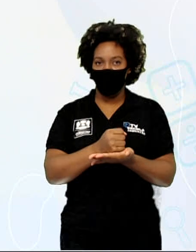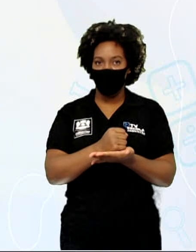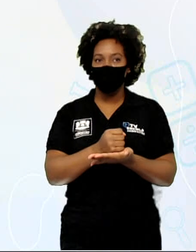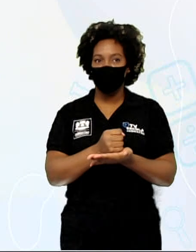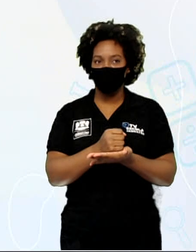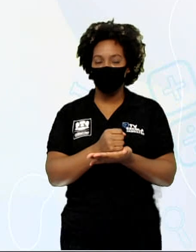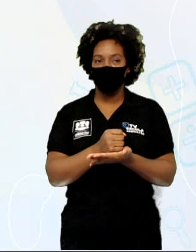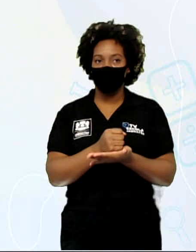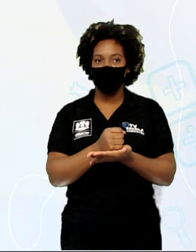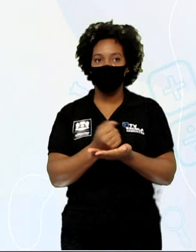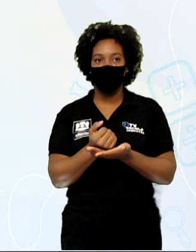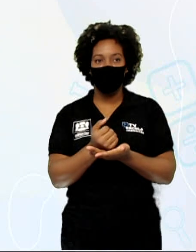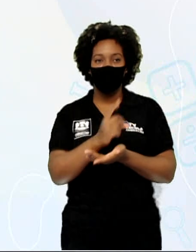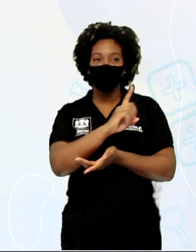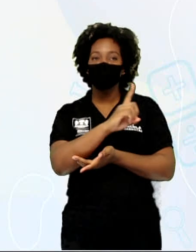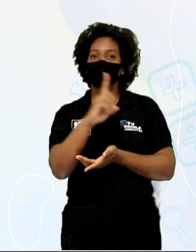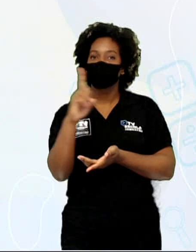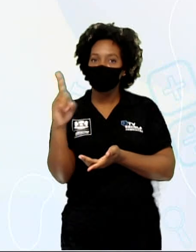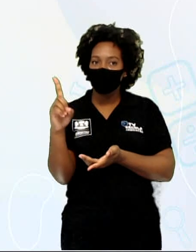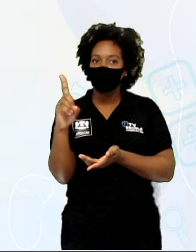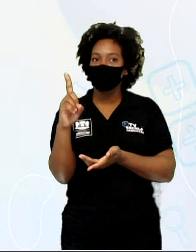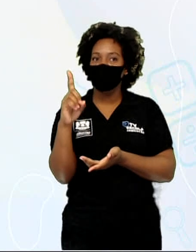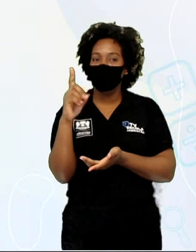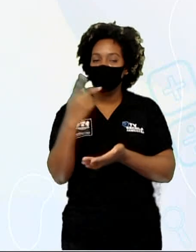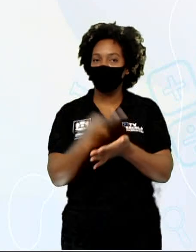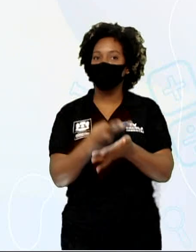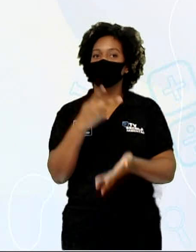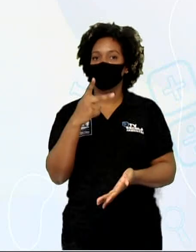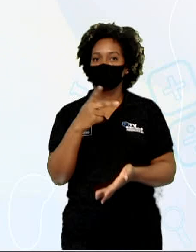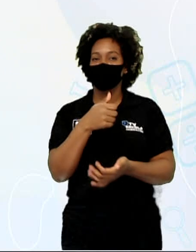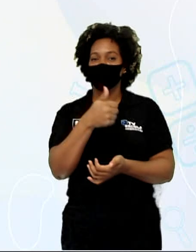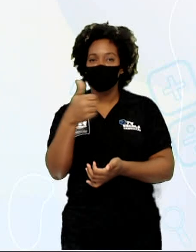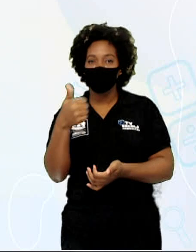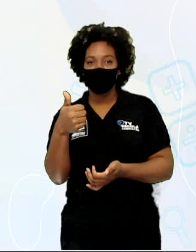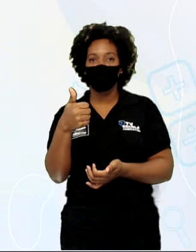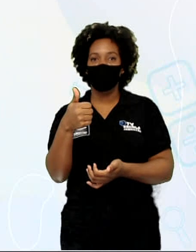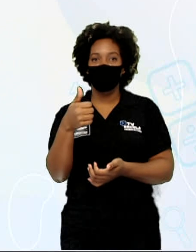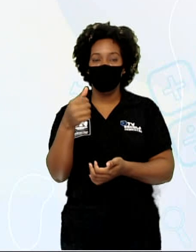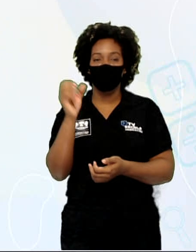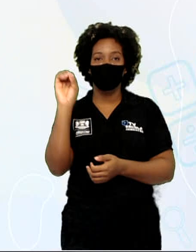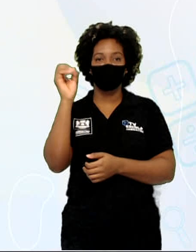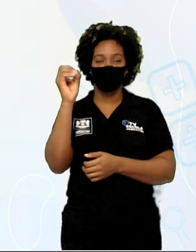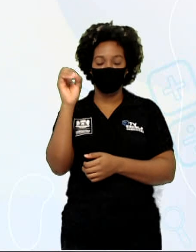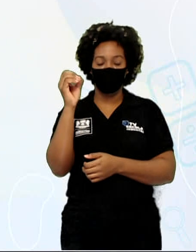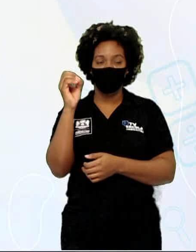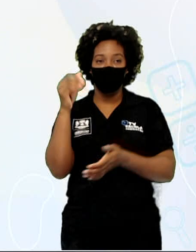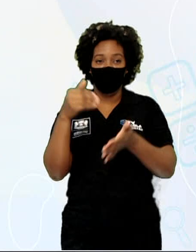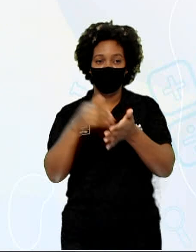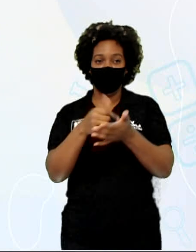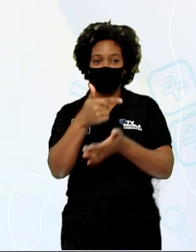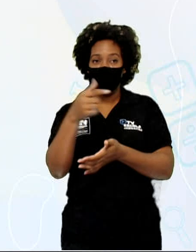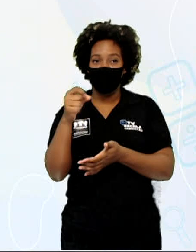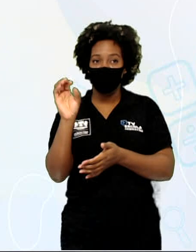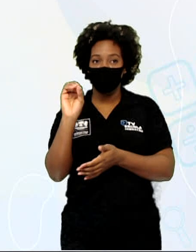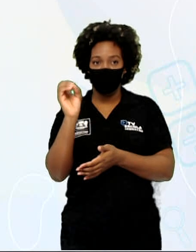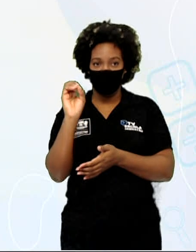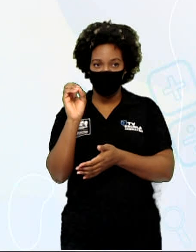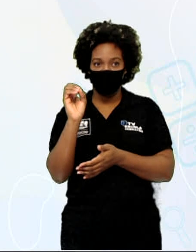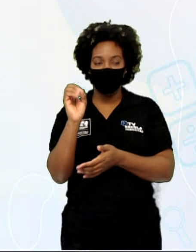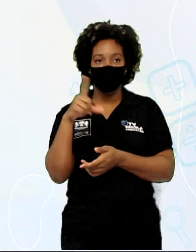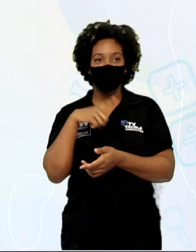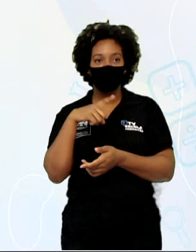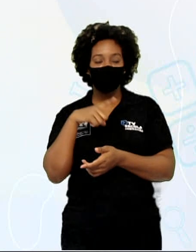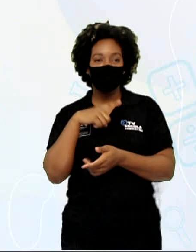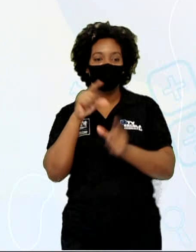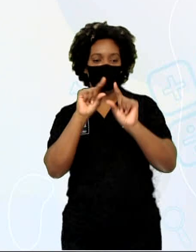a data que esse festival vai acontecer, de 1º de outubro a 20 de outubro. Tenho o slogan, o que é bom a